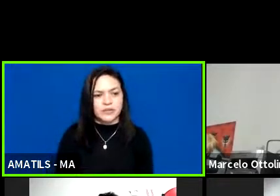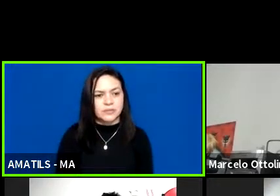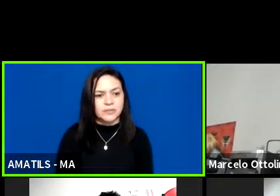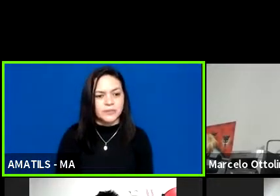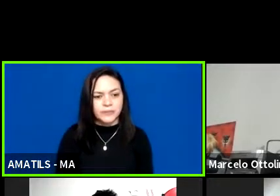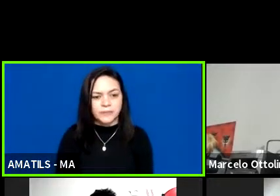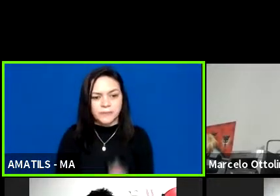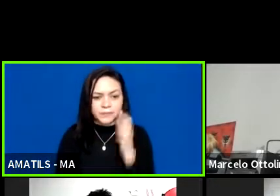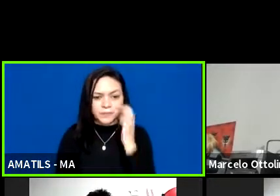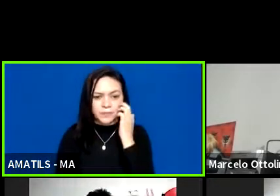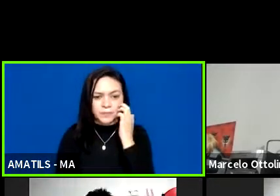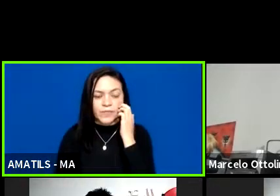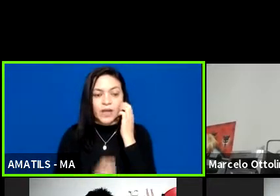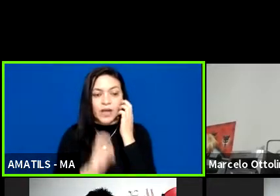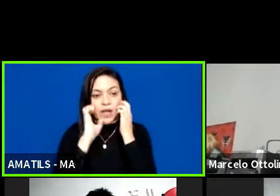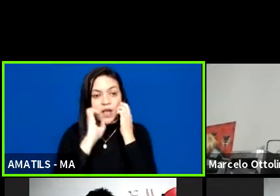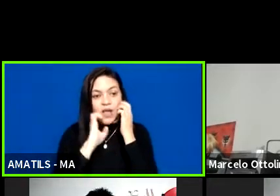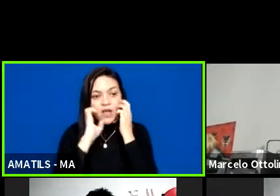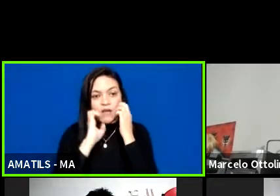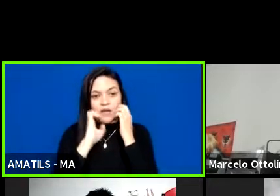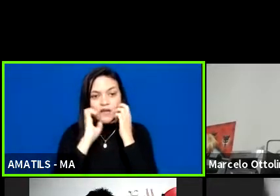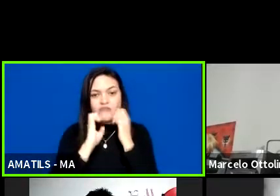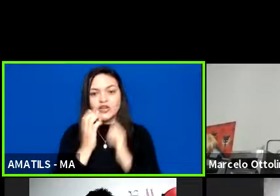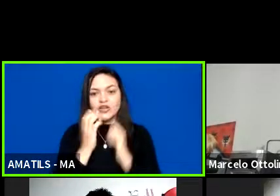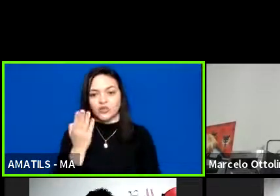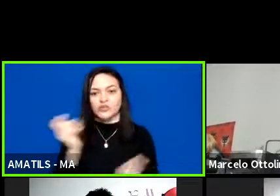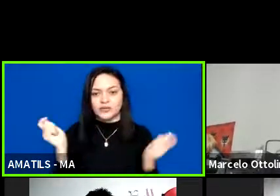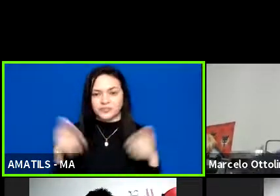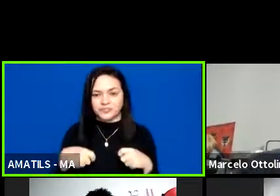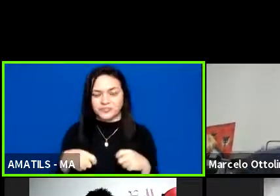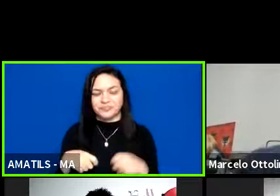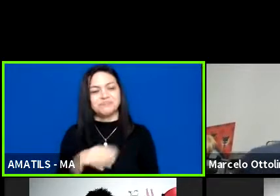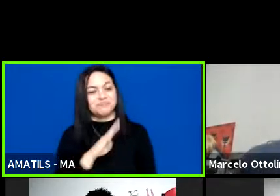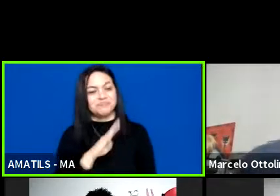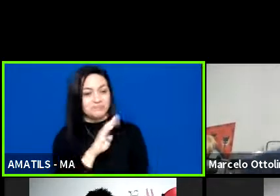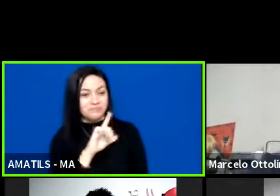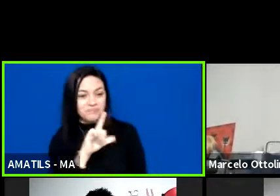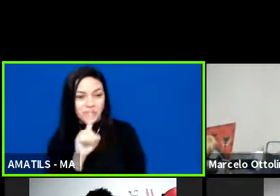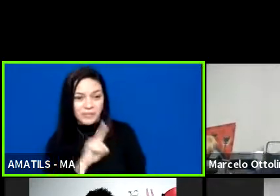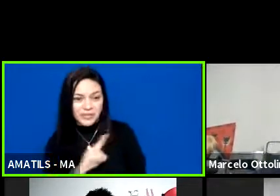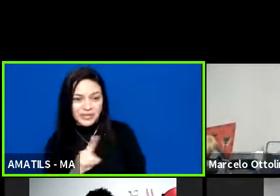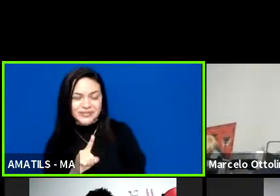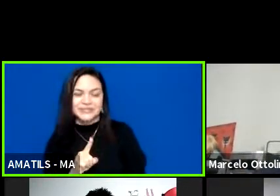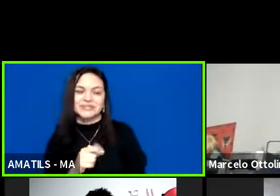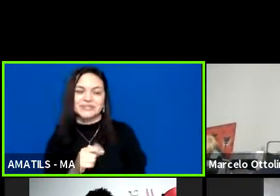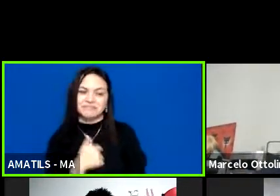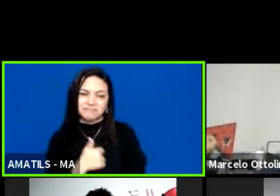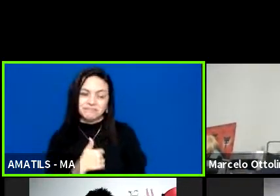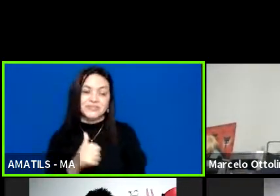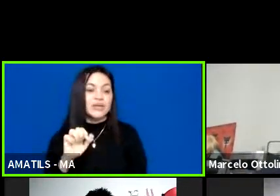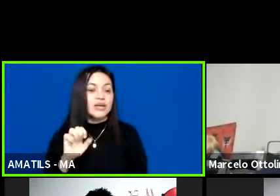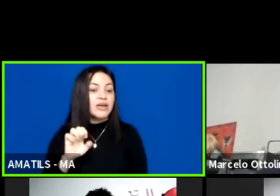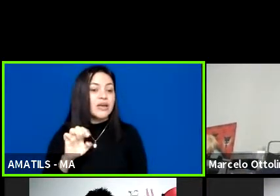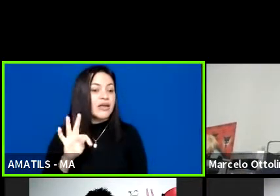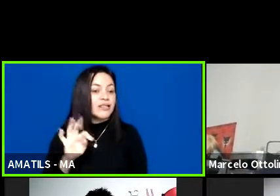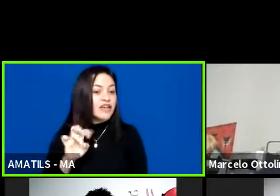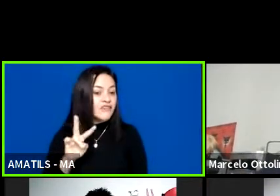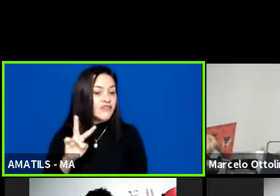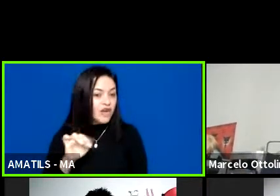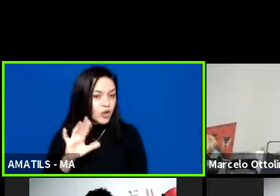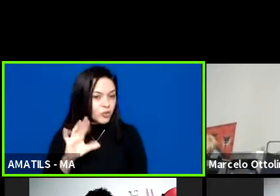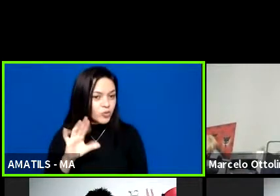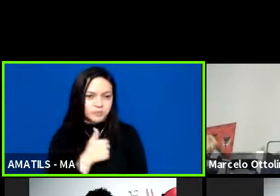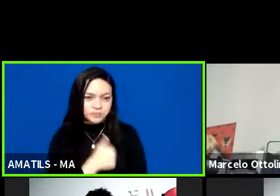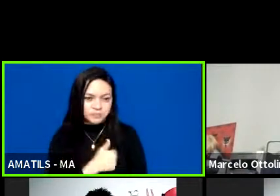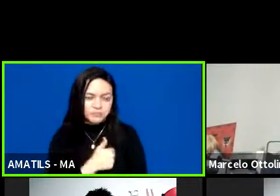Evandro, com você. Opa, beleza, Tevaldo. João Batista, fala um pouco de como está, na verdade,